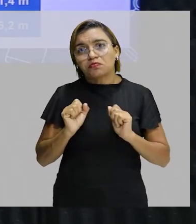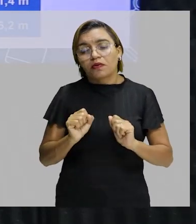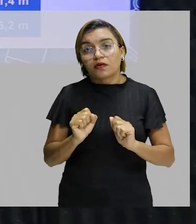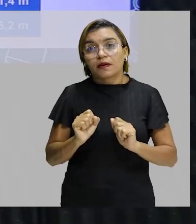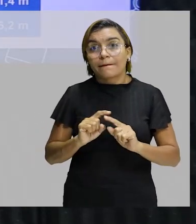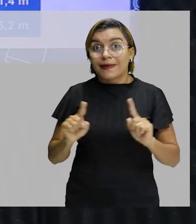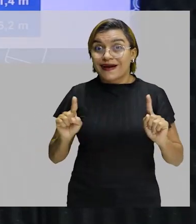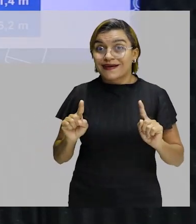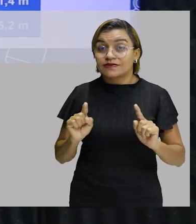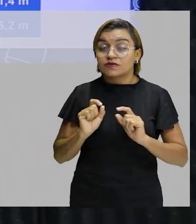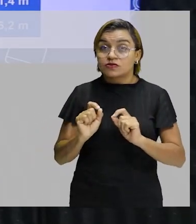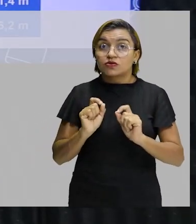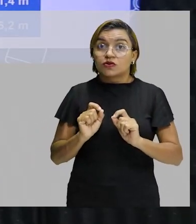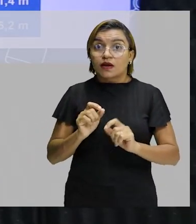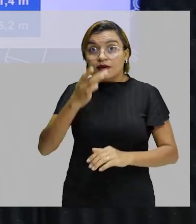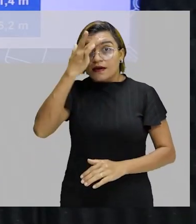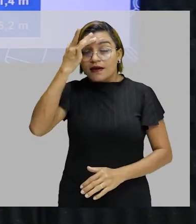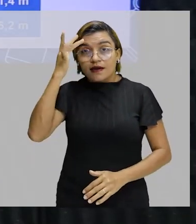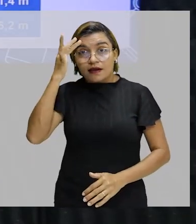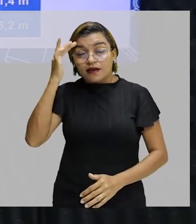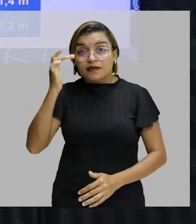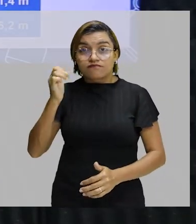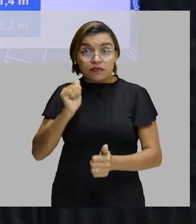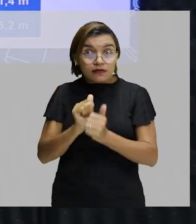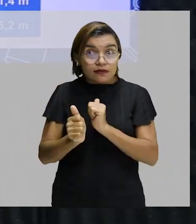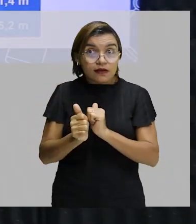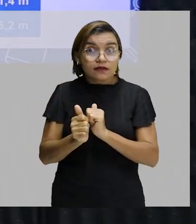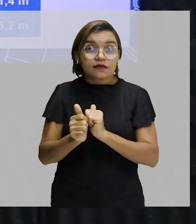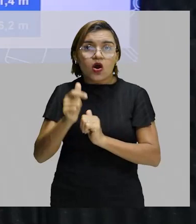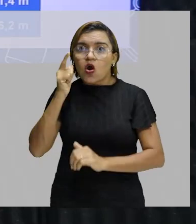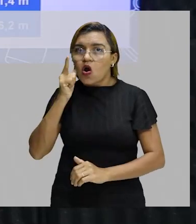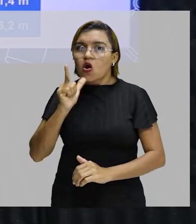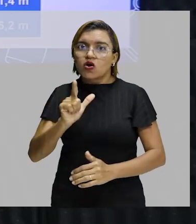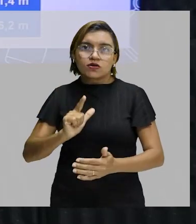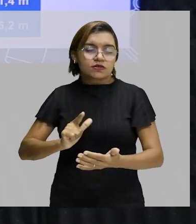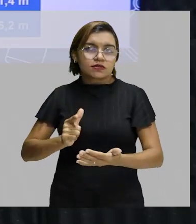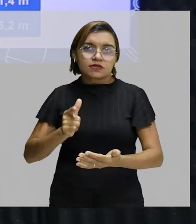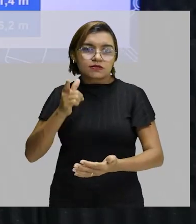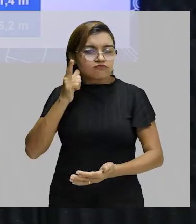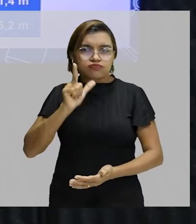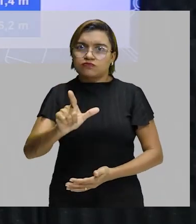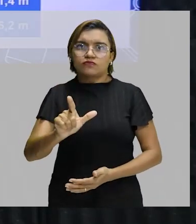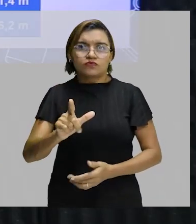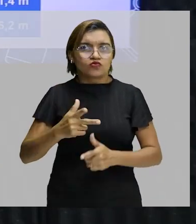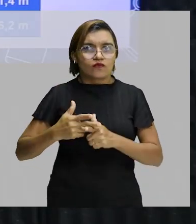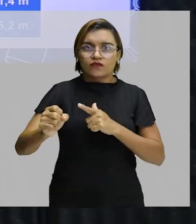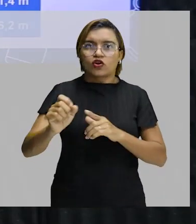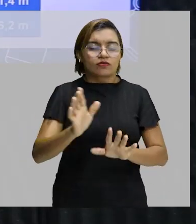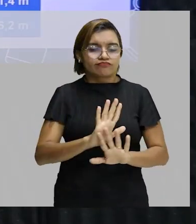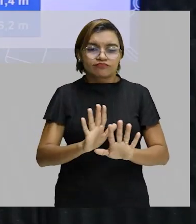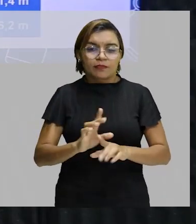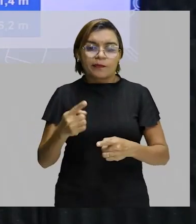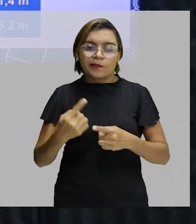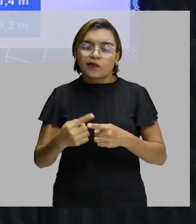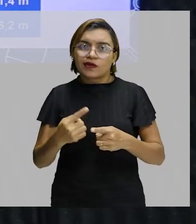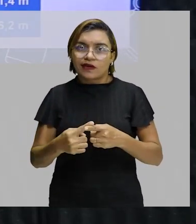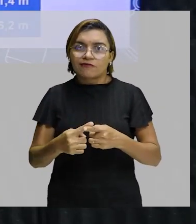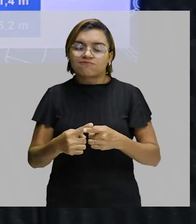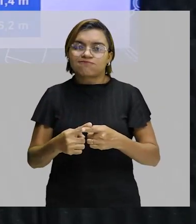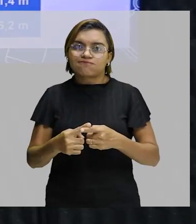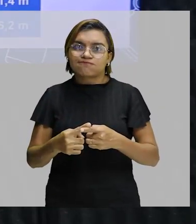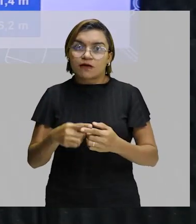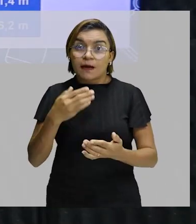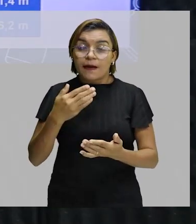provável que esse atleta não vença a prova, porque a cada choque que ele tem com uma barreira dessa, ele vai perder velocidade,